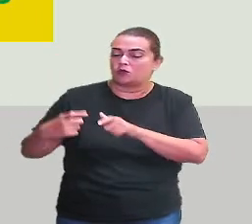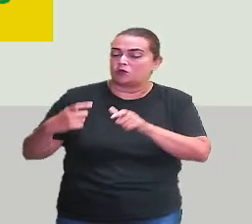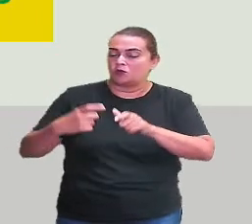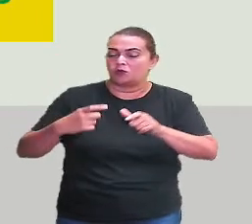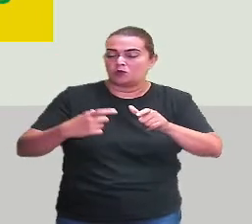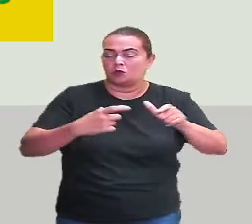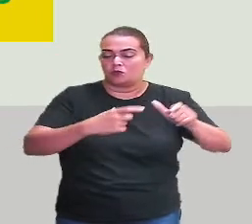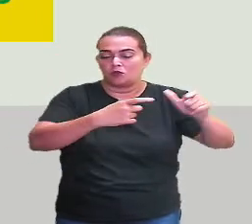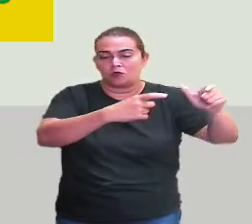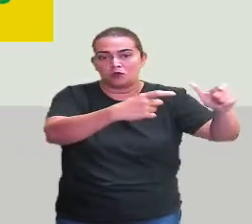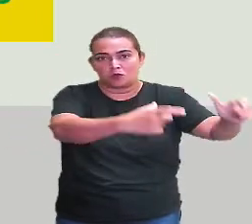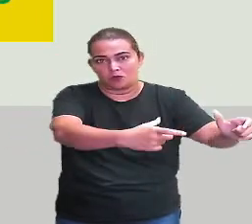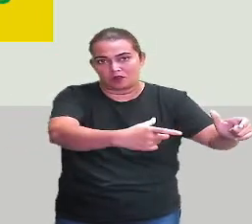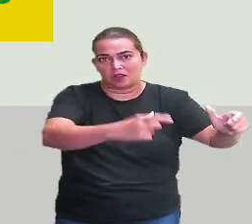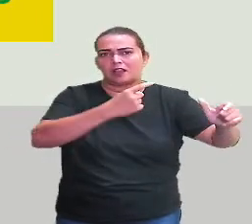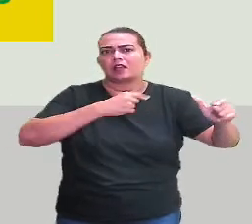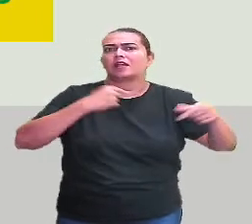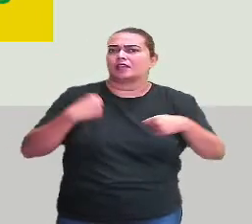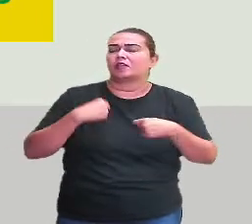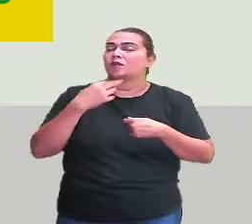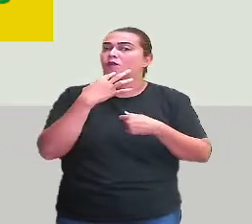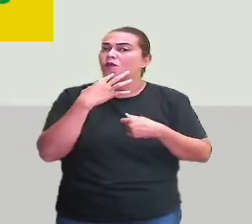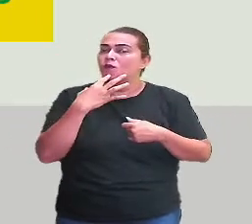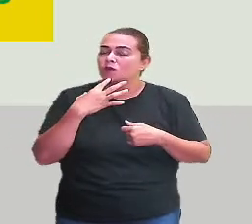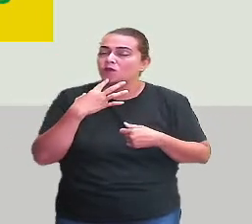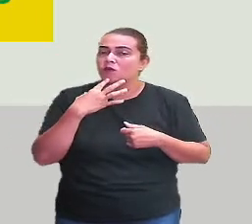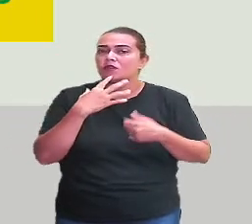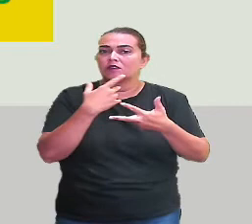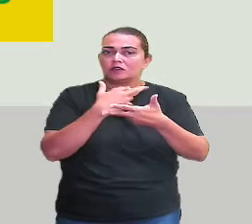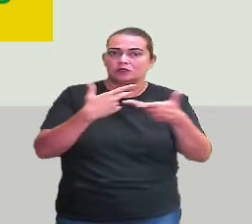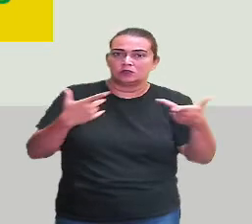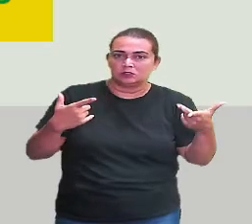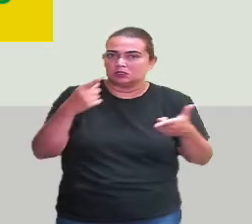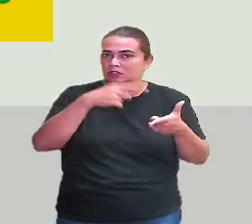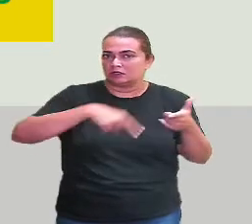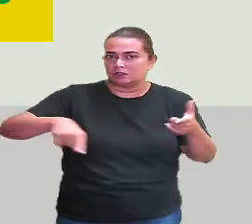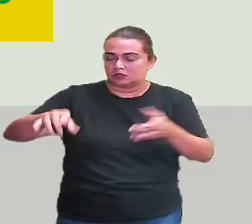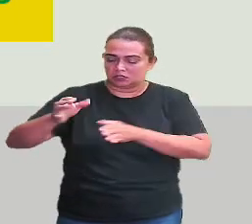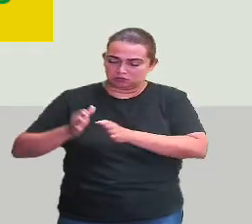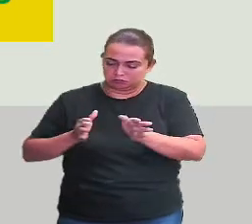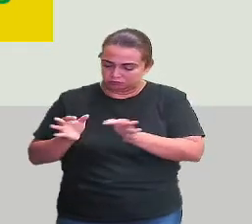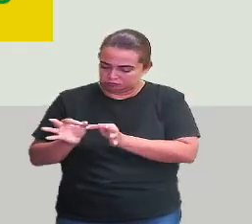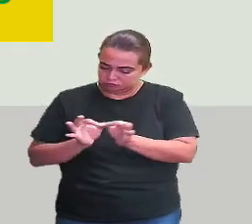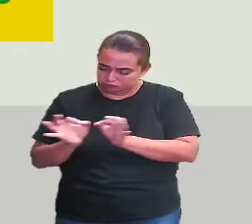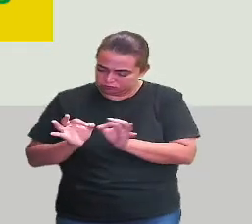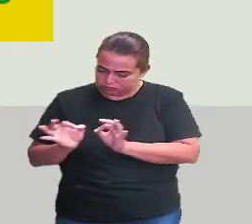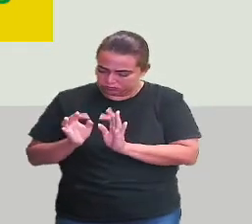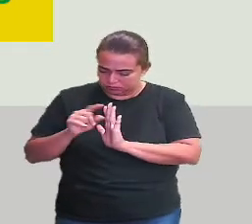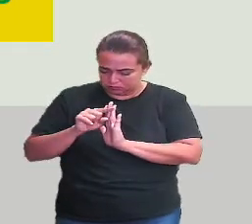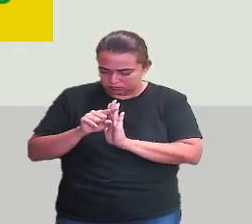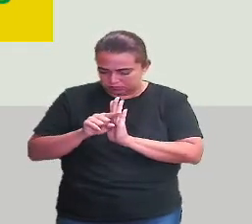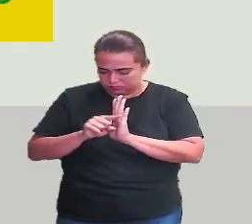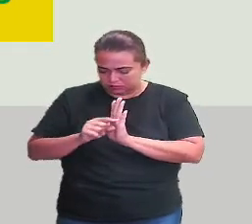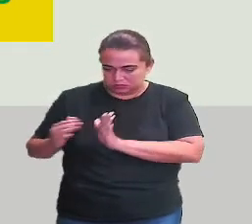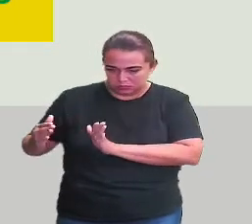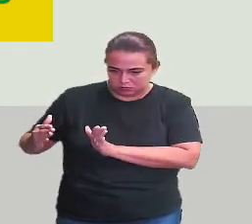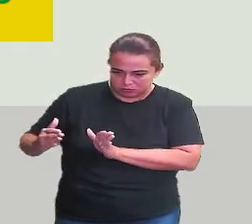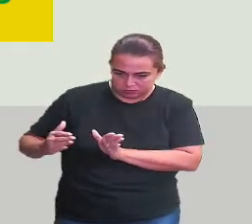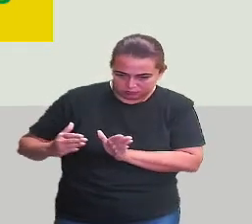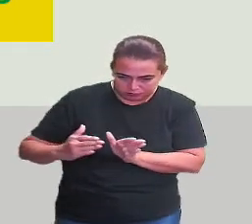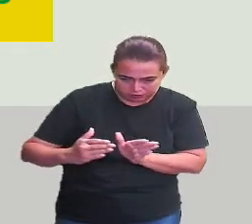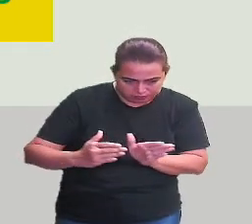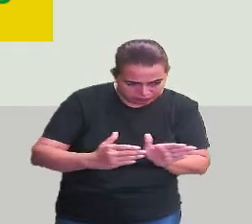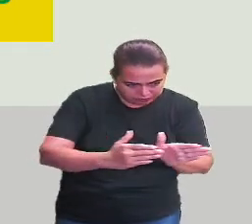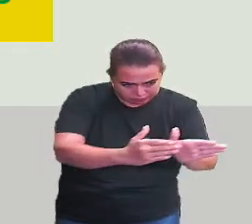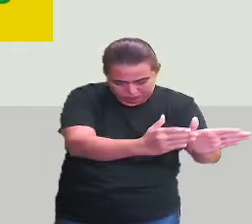por onde eu vou conhecer as coisas. Ou seja, você está TRAÇANDO UM TRAJETO! É o caminho, é o espaço que